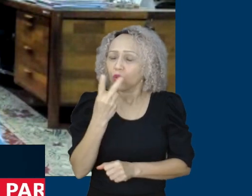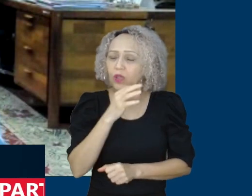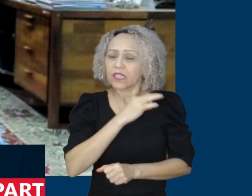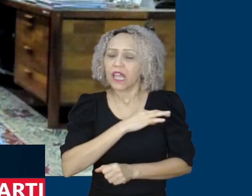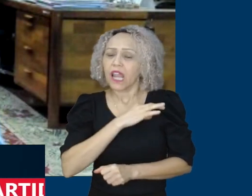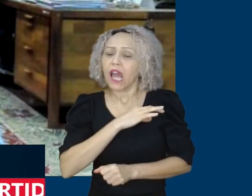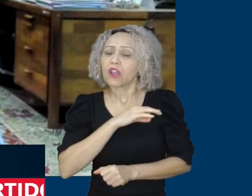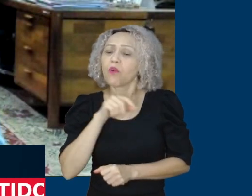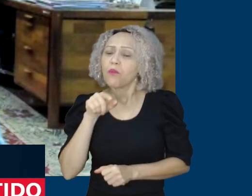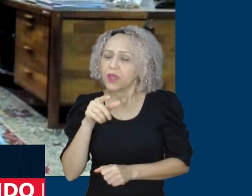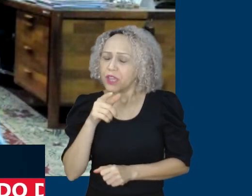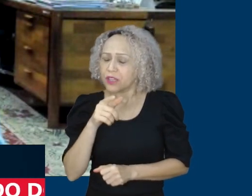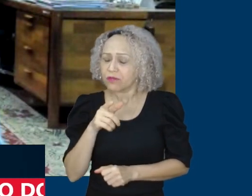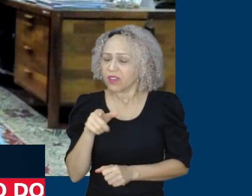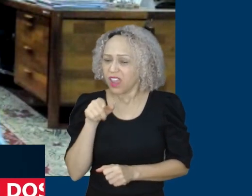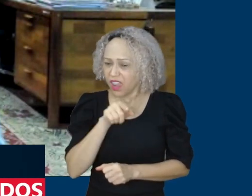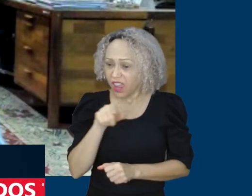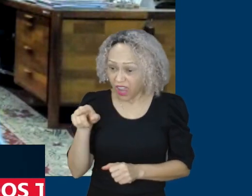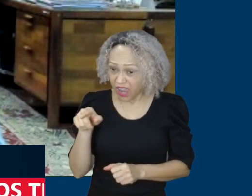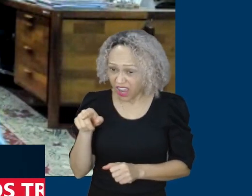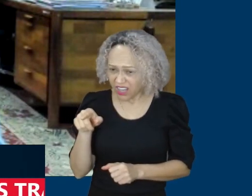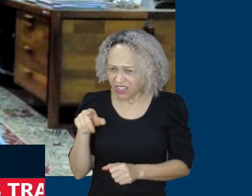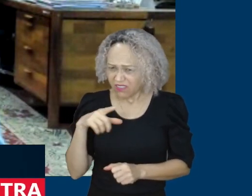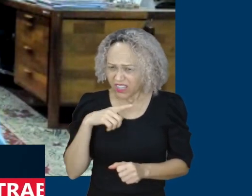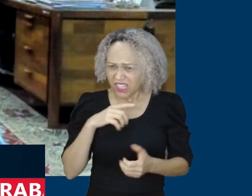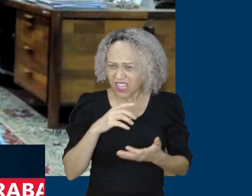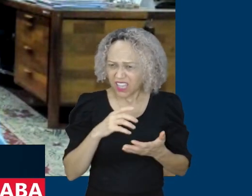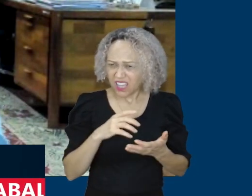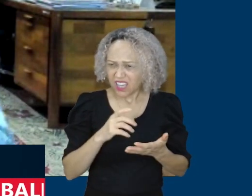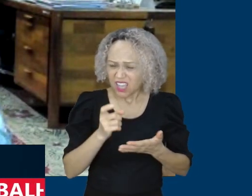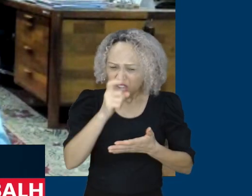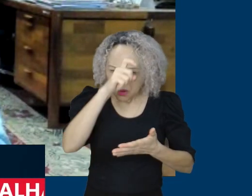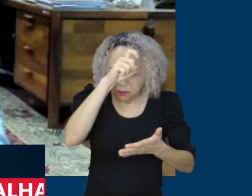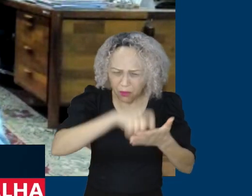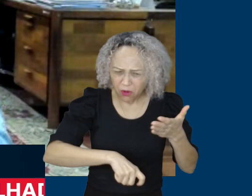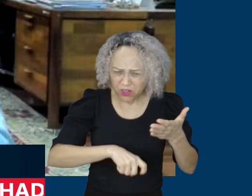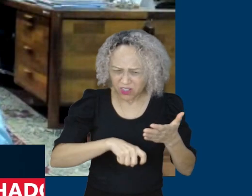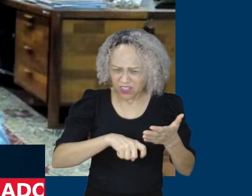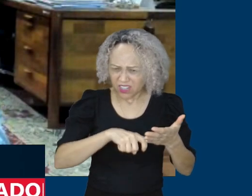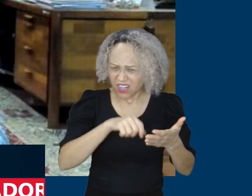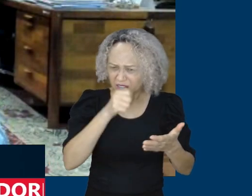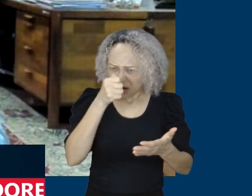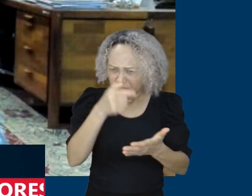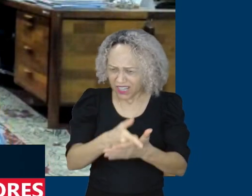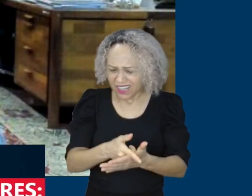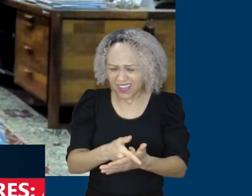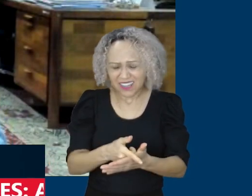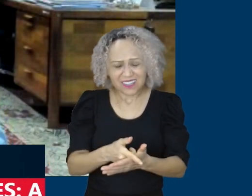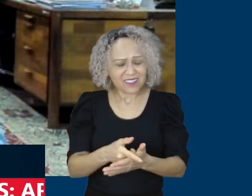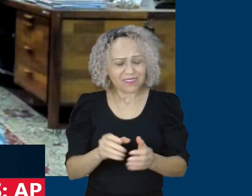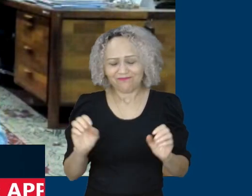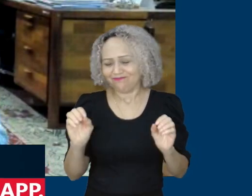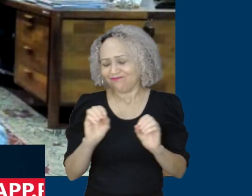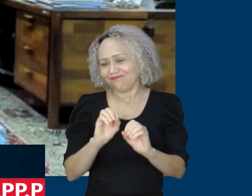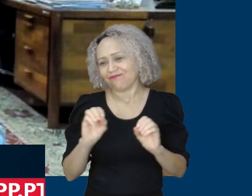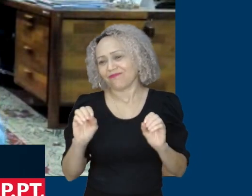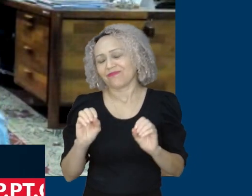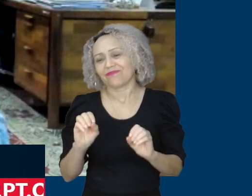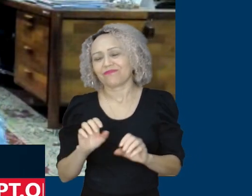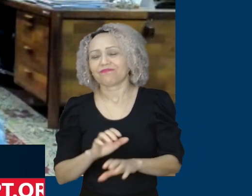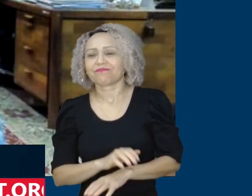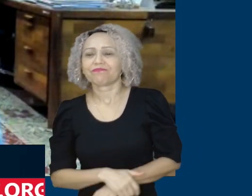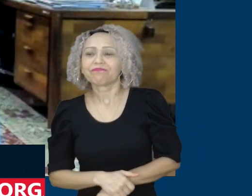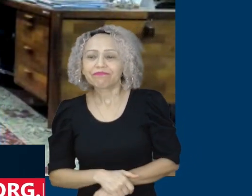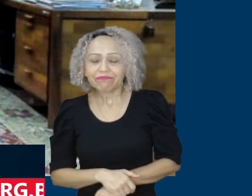retido no imposto de renda na fonte, na fonte pagadora. Esse é o que nós estamos fazendo no primeiro